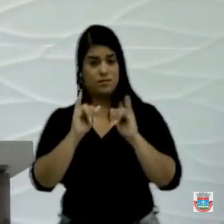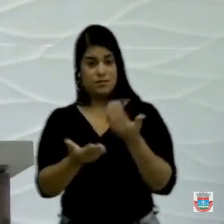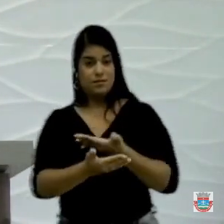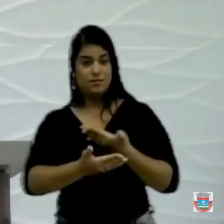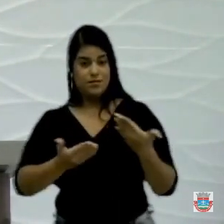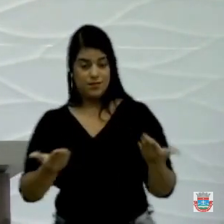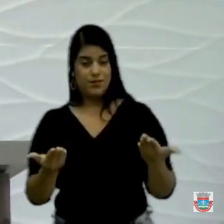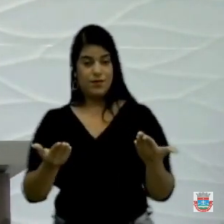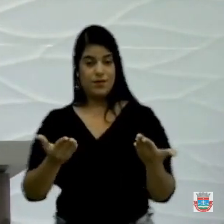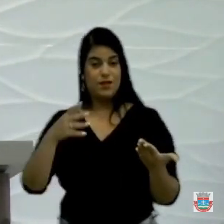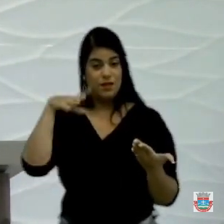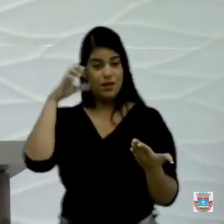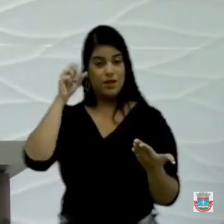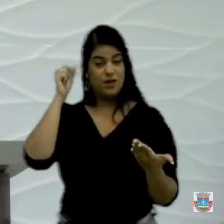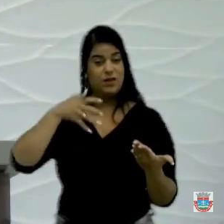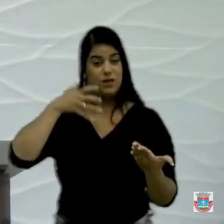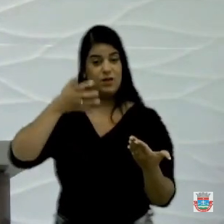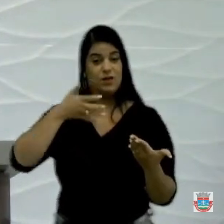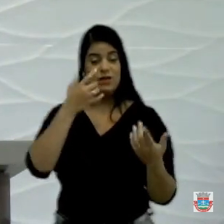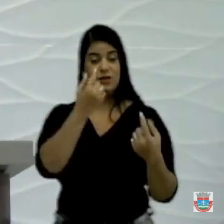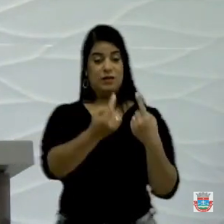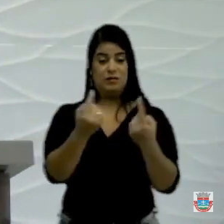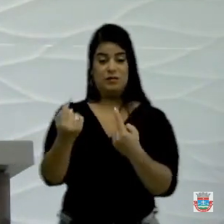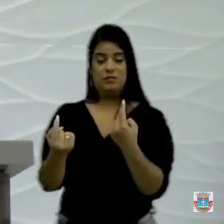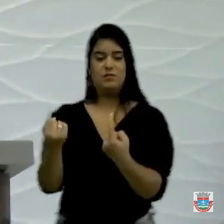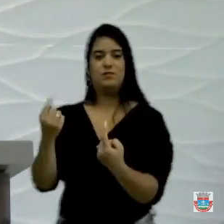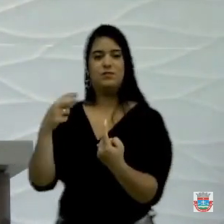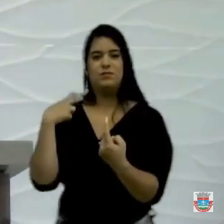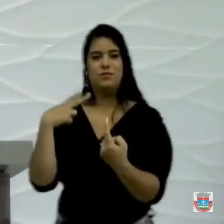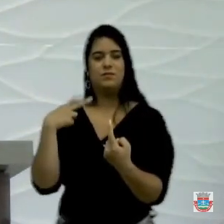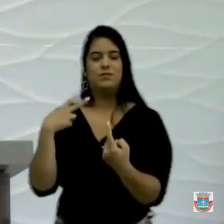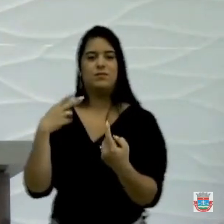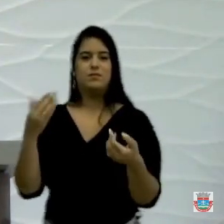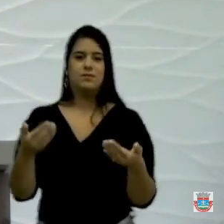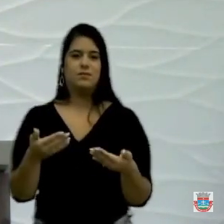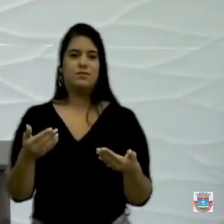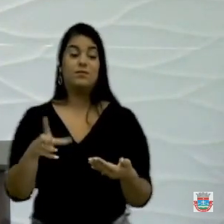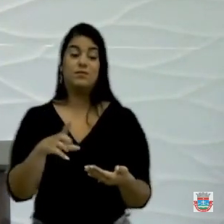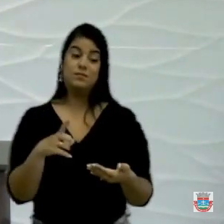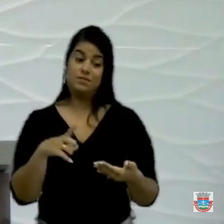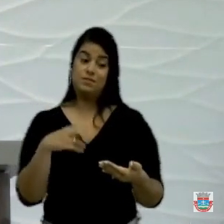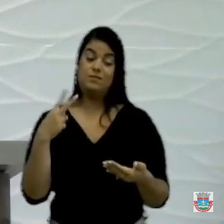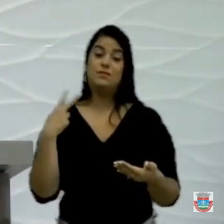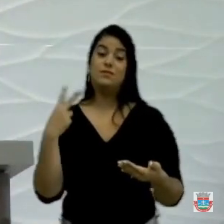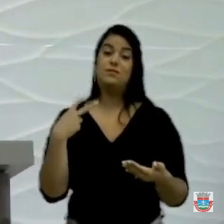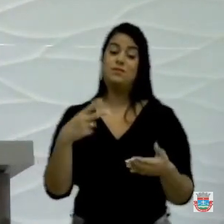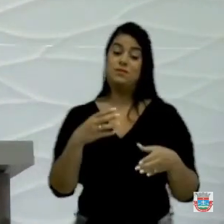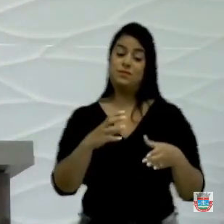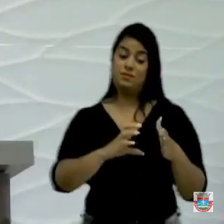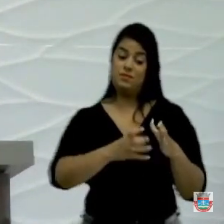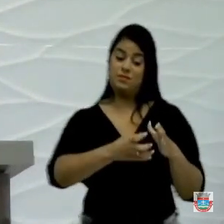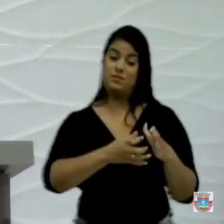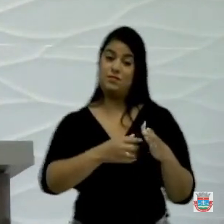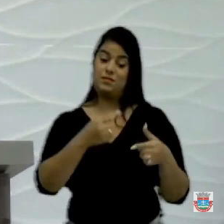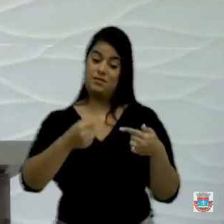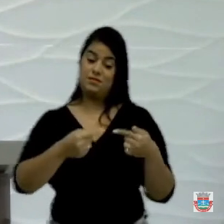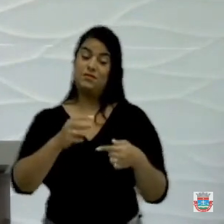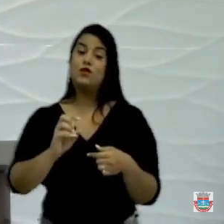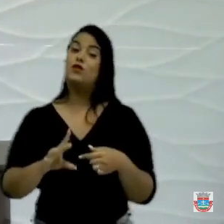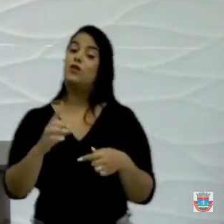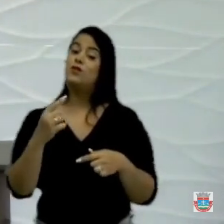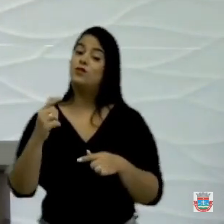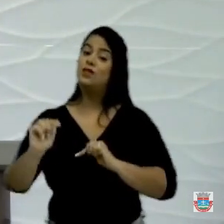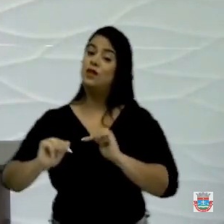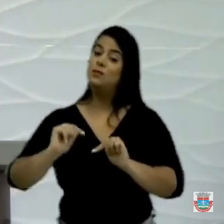estão escutando o discurso de cada vereador agora, nesse momento, tem vereadores da situação que só está trabalhando